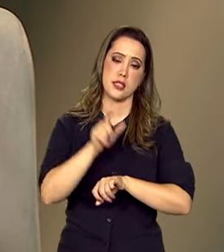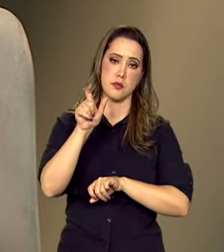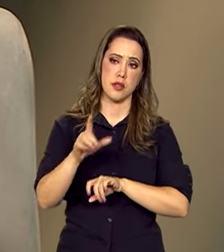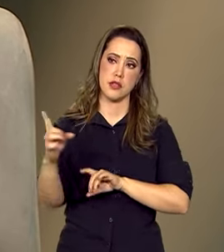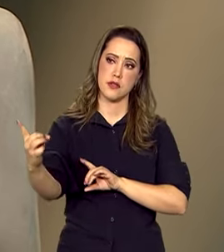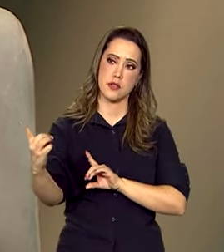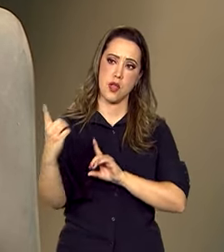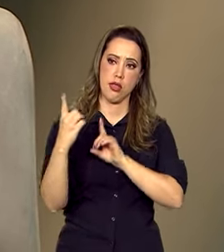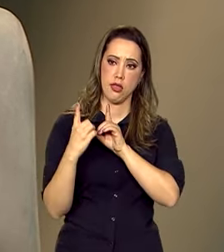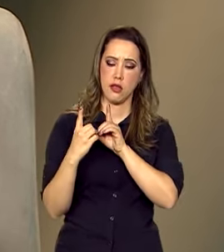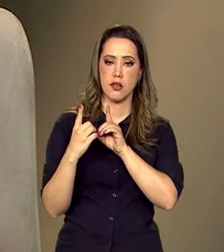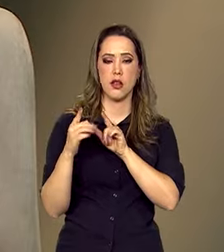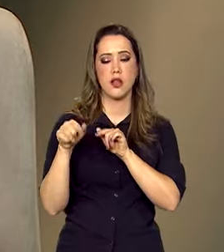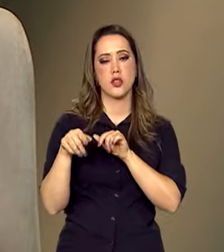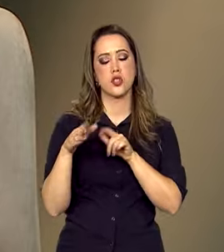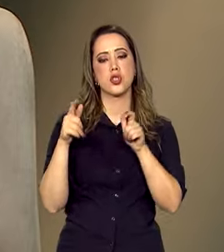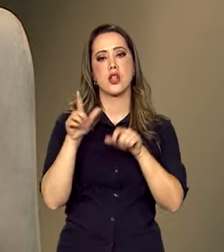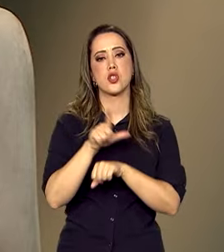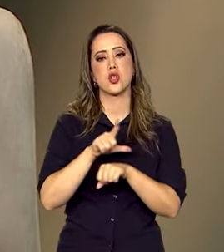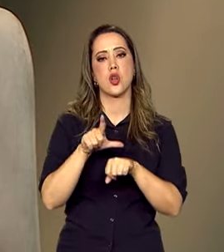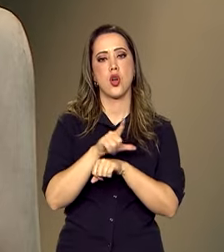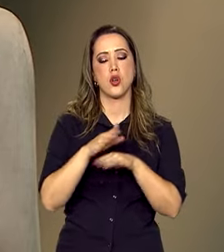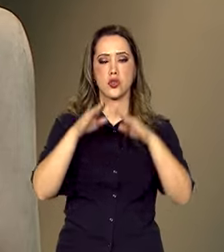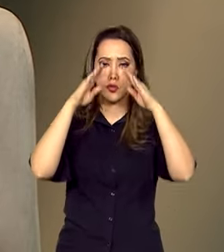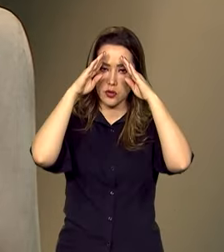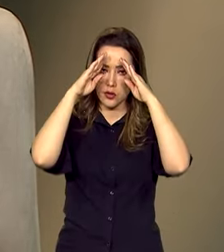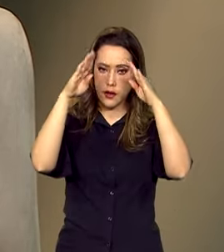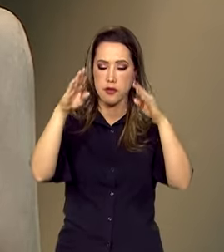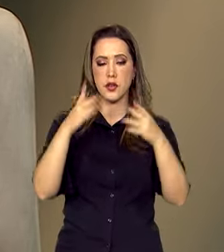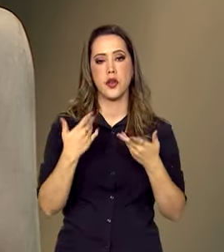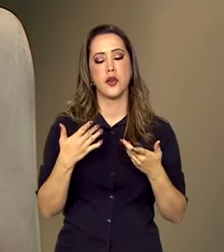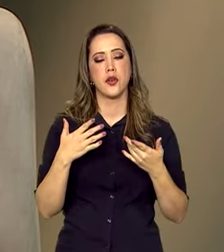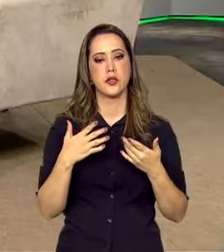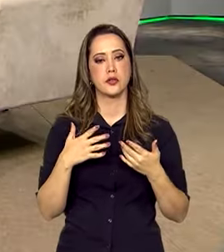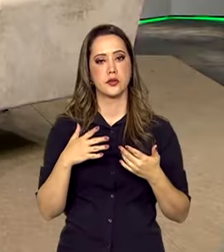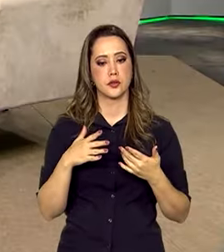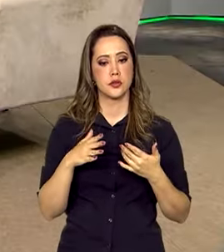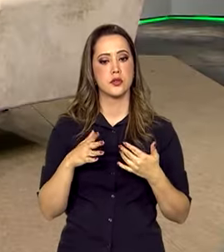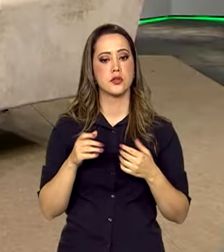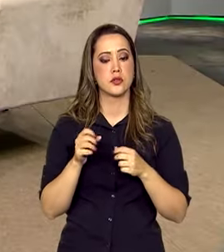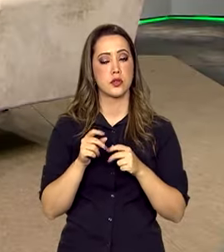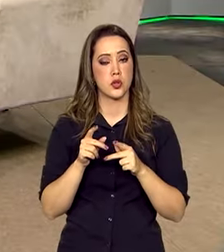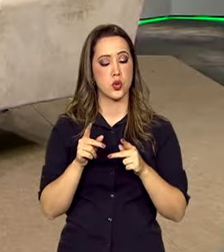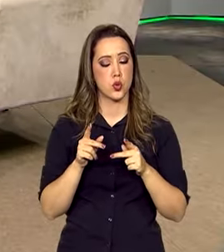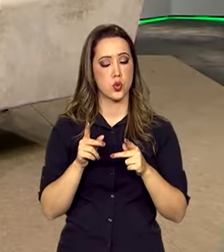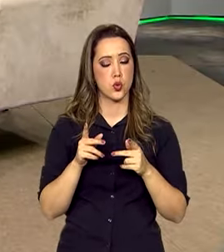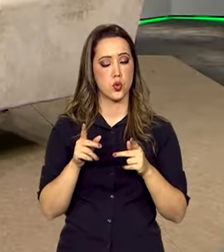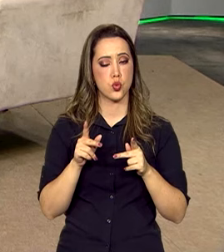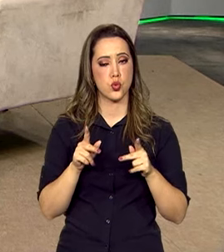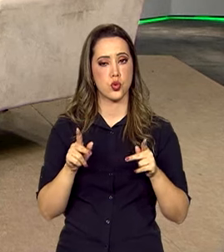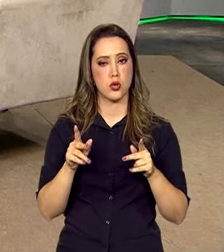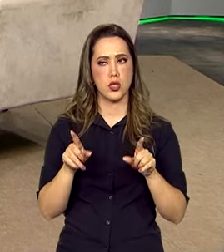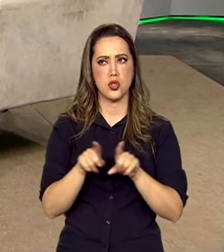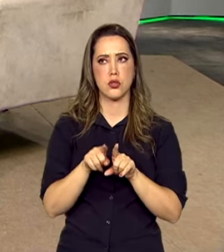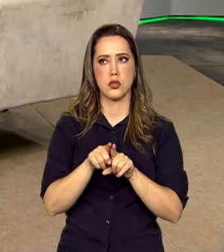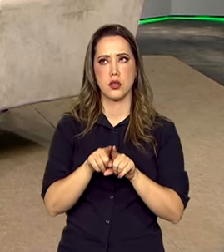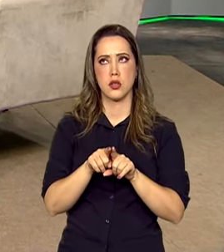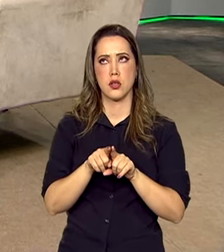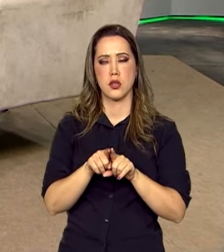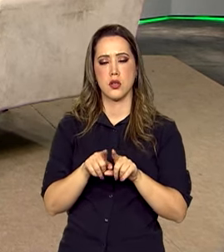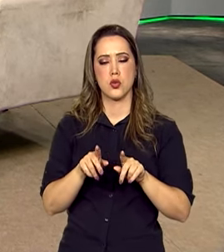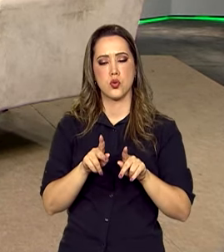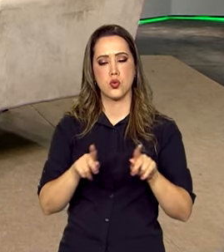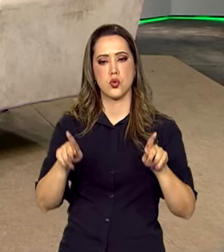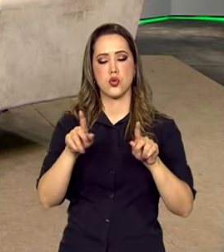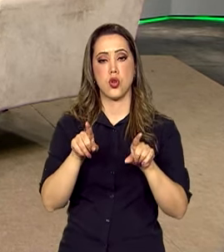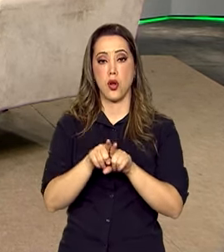das lojas, nos aviões, nos aeroportos, nos shopping centers, nos supermercados. Já houve casos até de